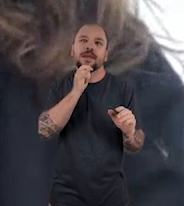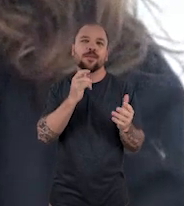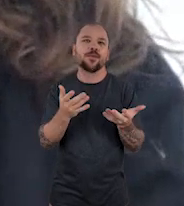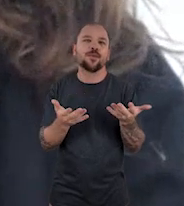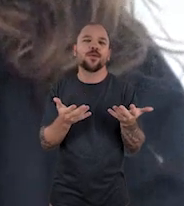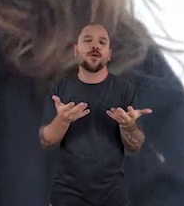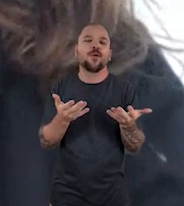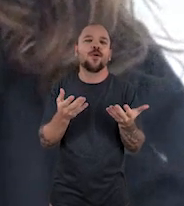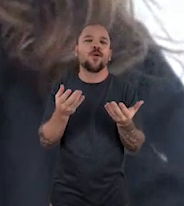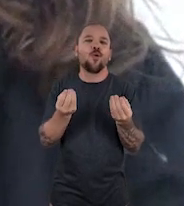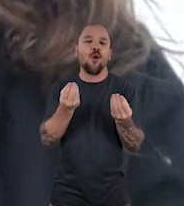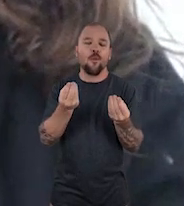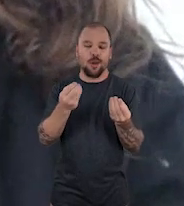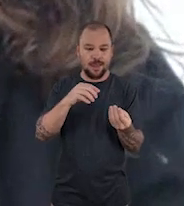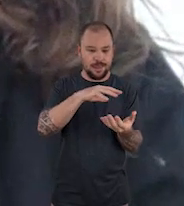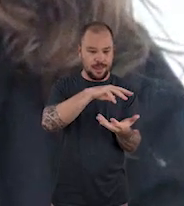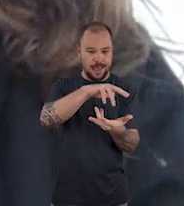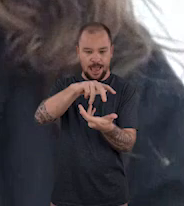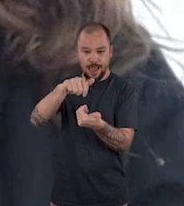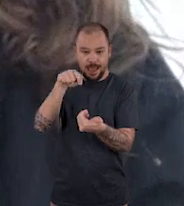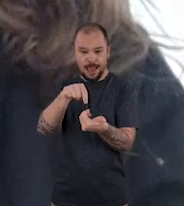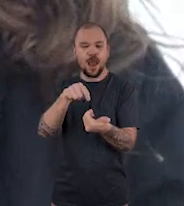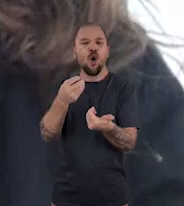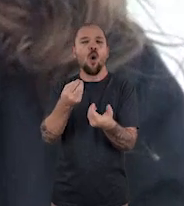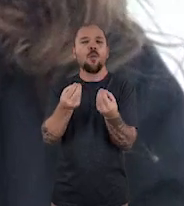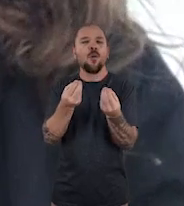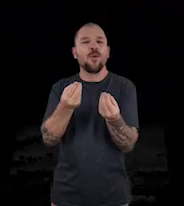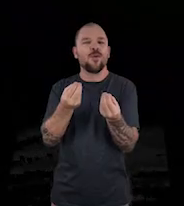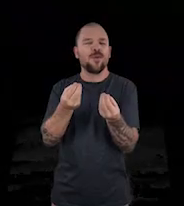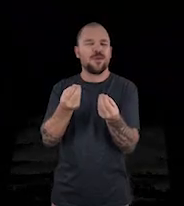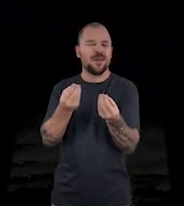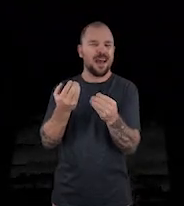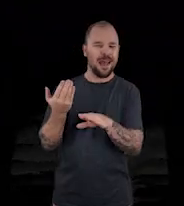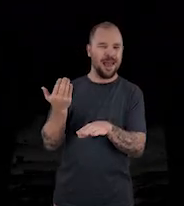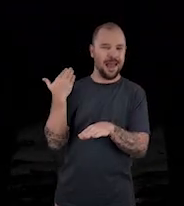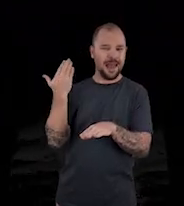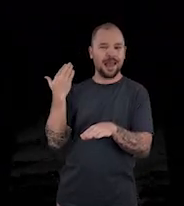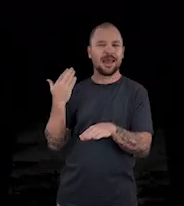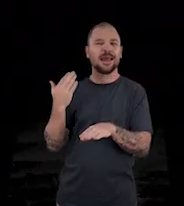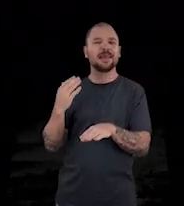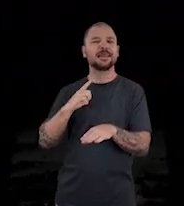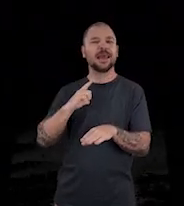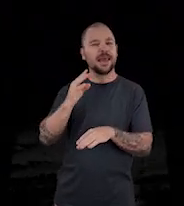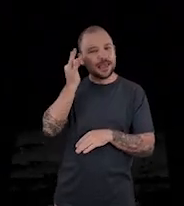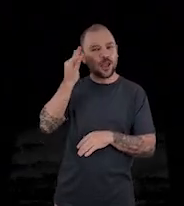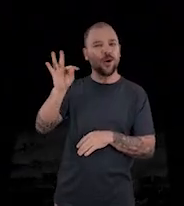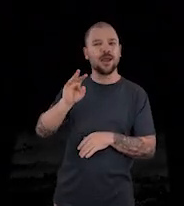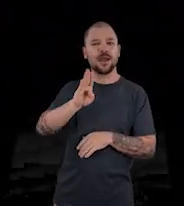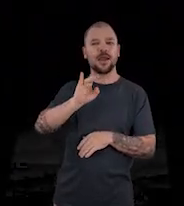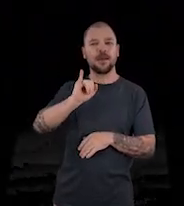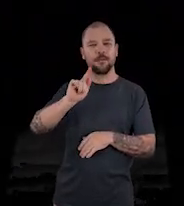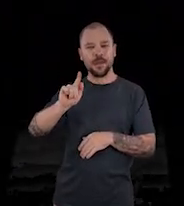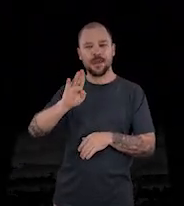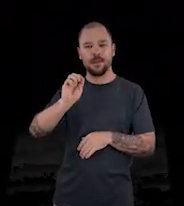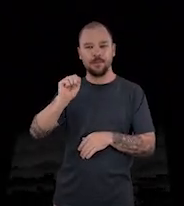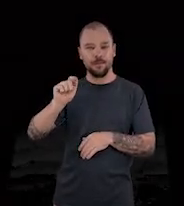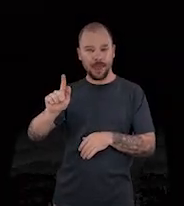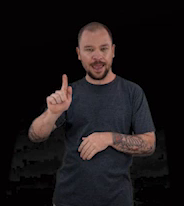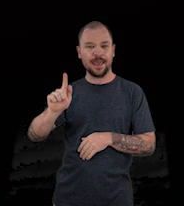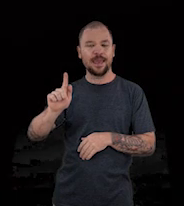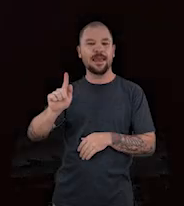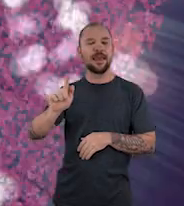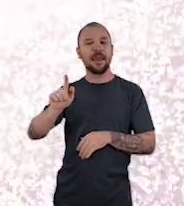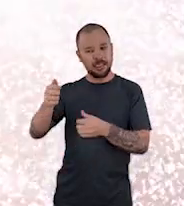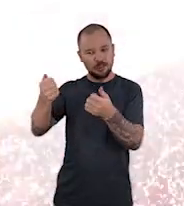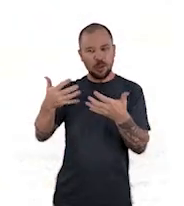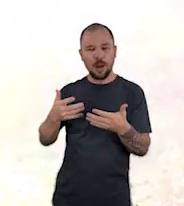as respostas que eu tenho é só de como surgiu a Terra, que foi da teoria do Big Bang,